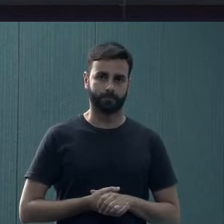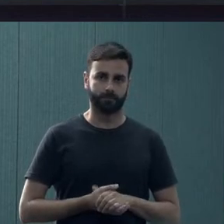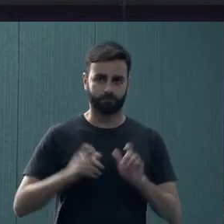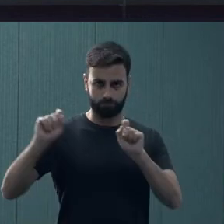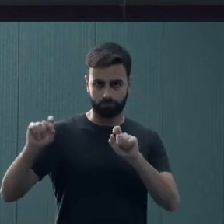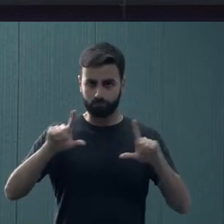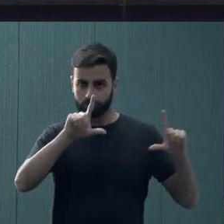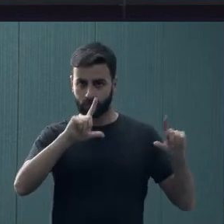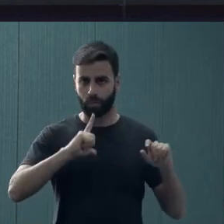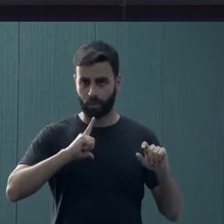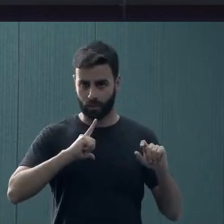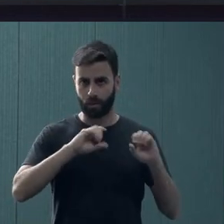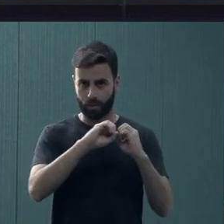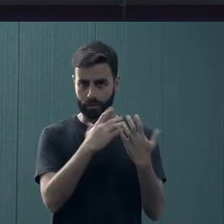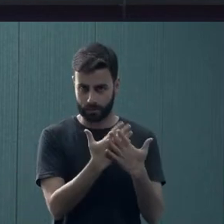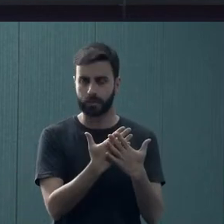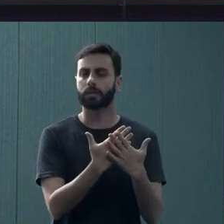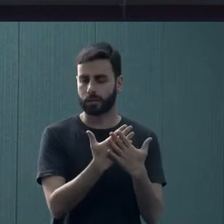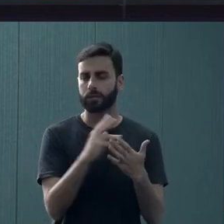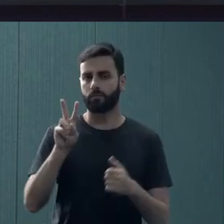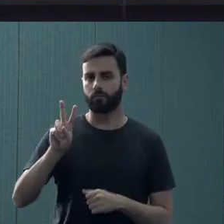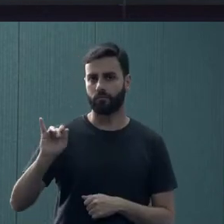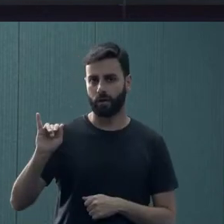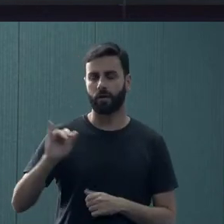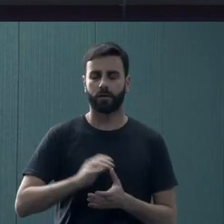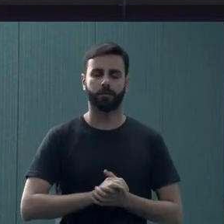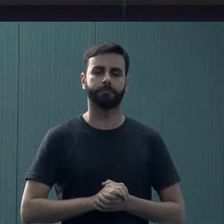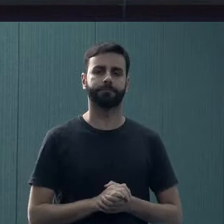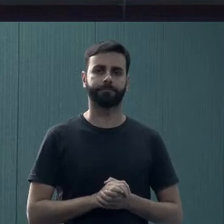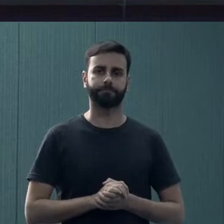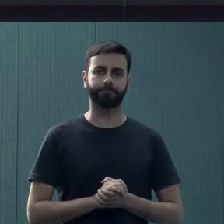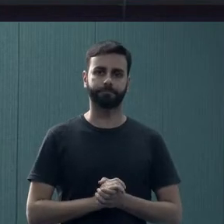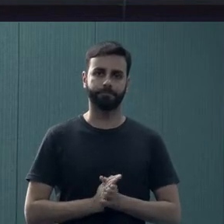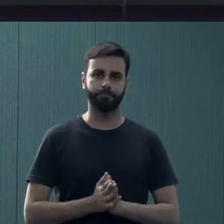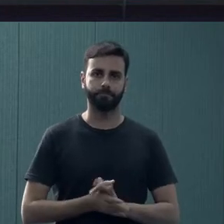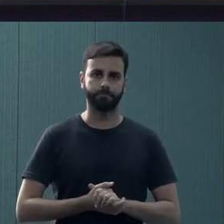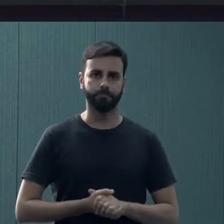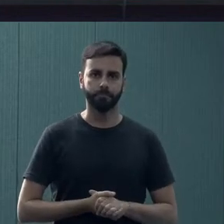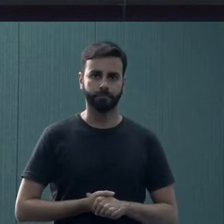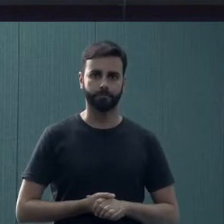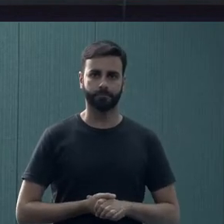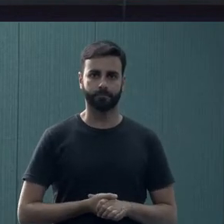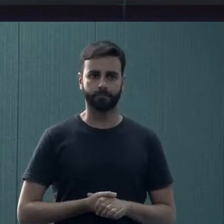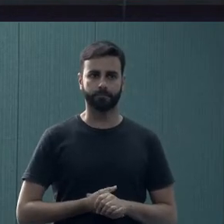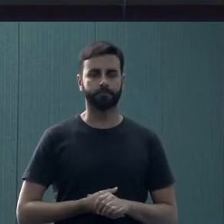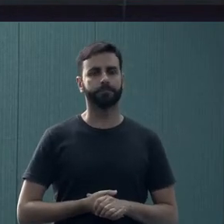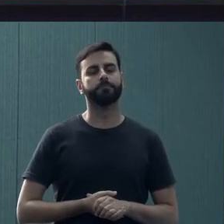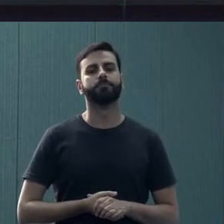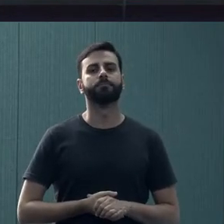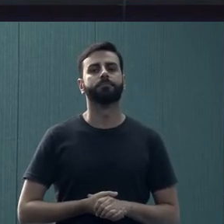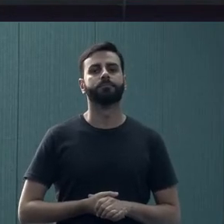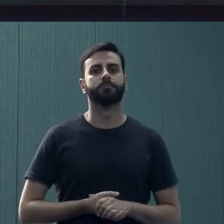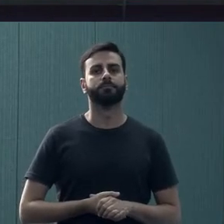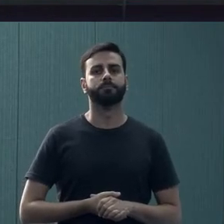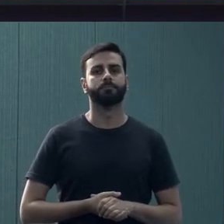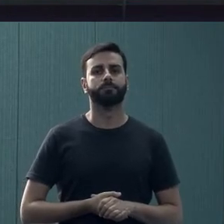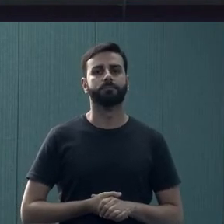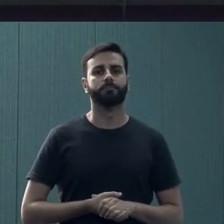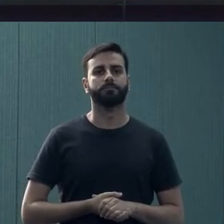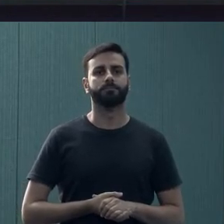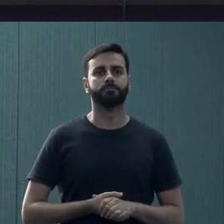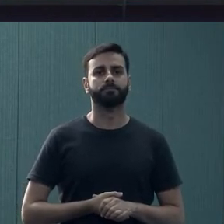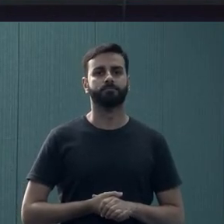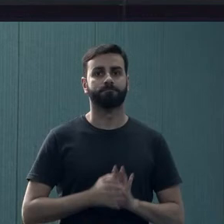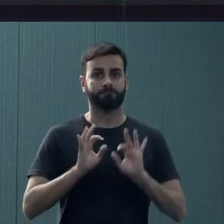apresentação. Só precisar para facilitar um pouco a